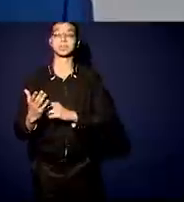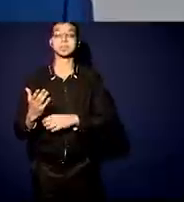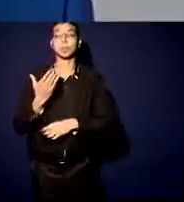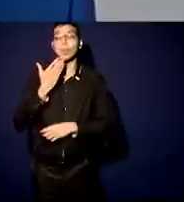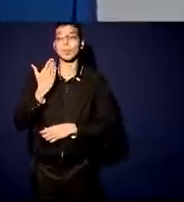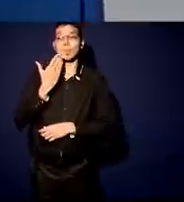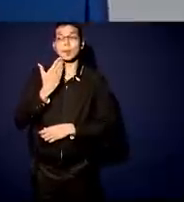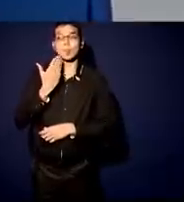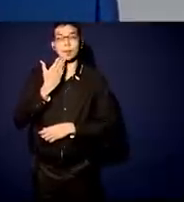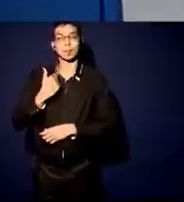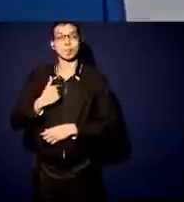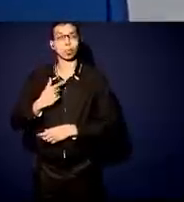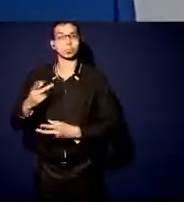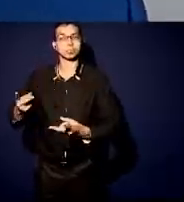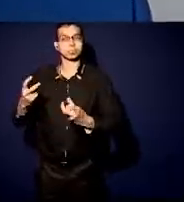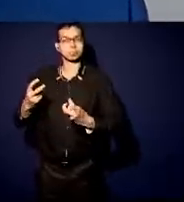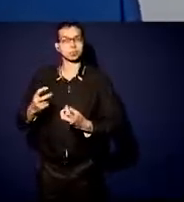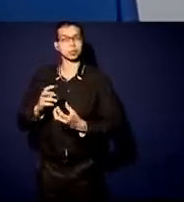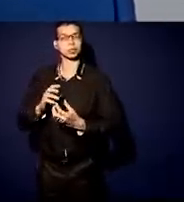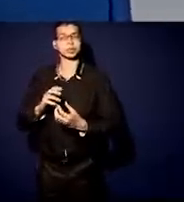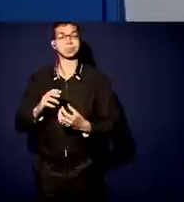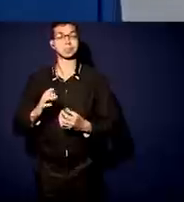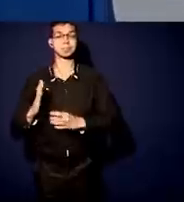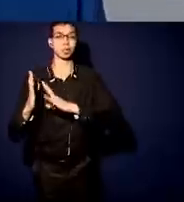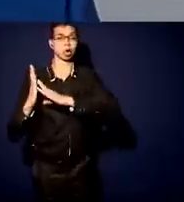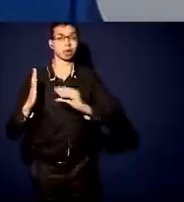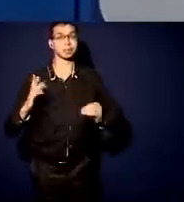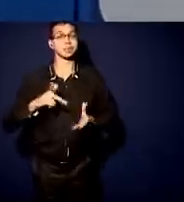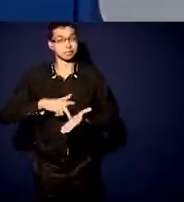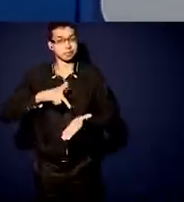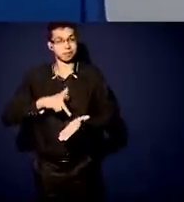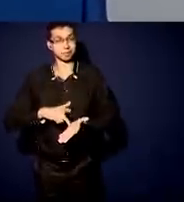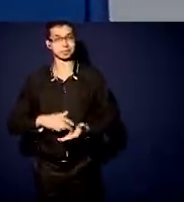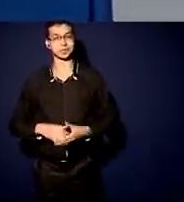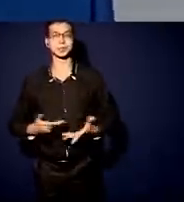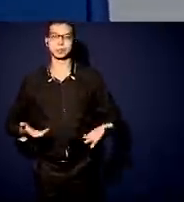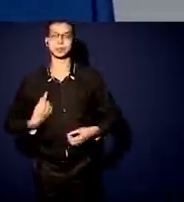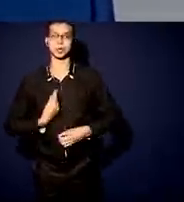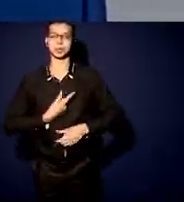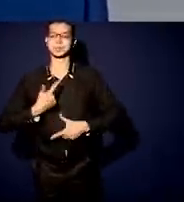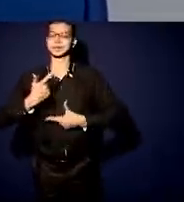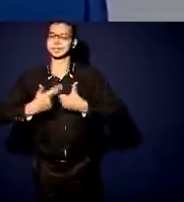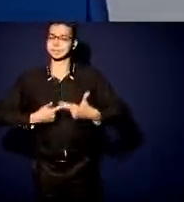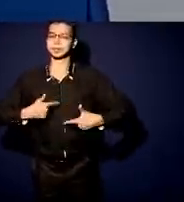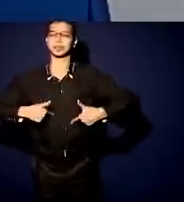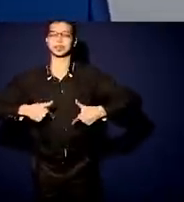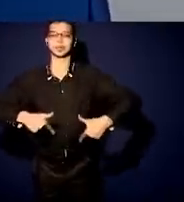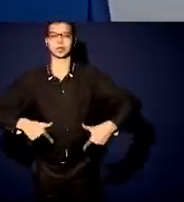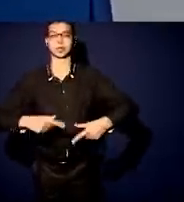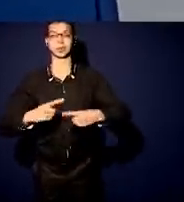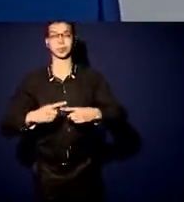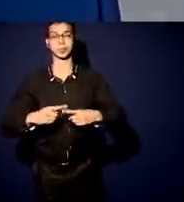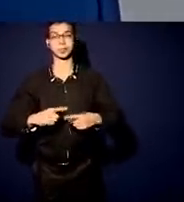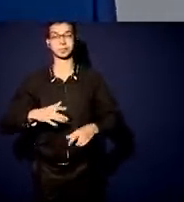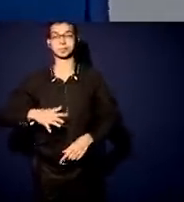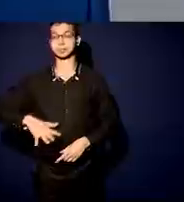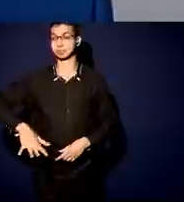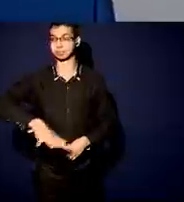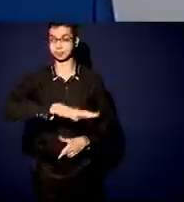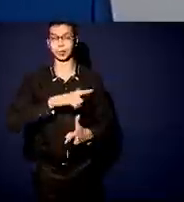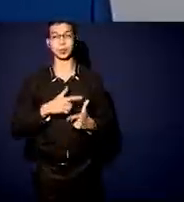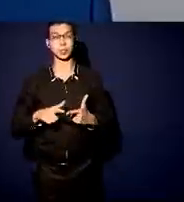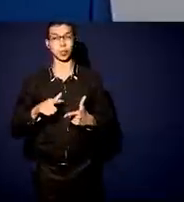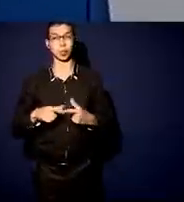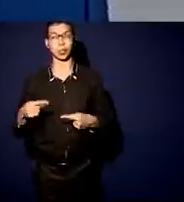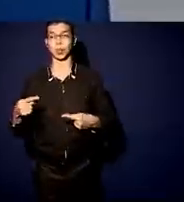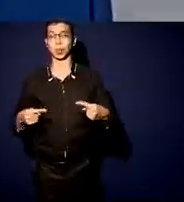vamos trabalhar para trazer esse pragmatismo. E quando você tem um ambiente muito polarizado, o debate